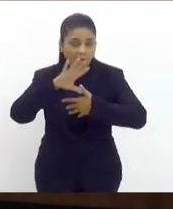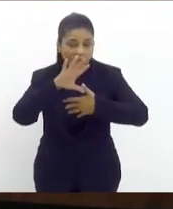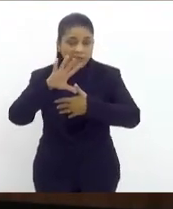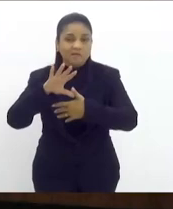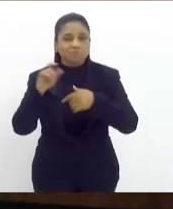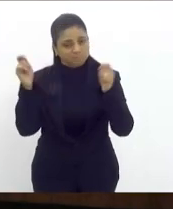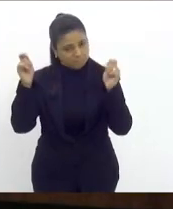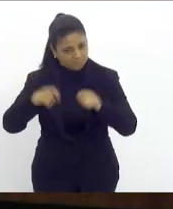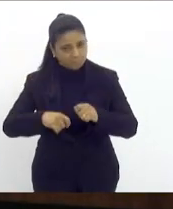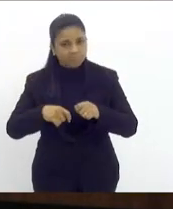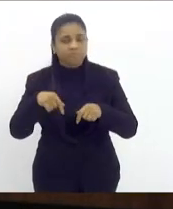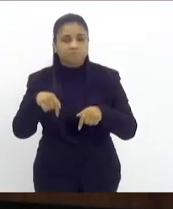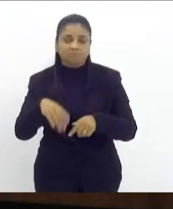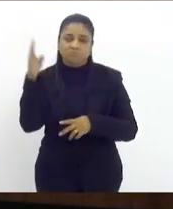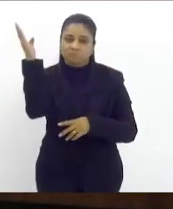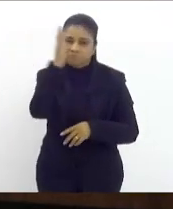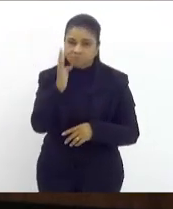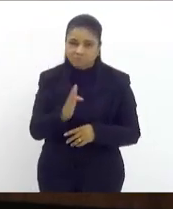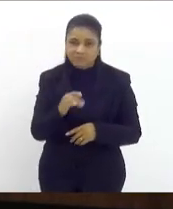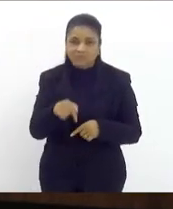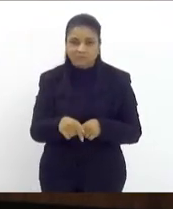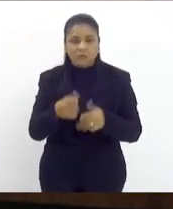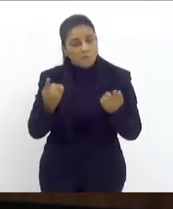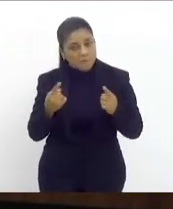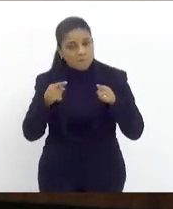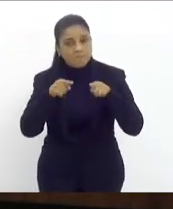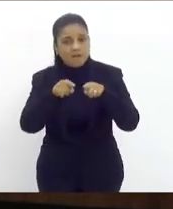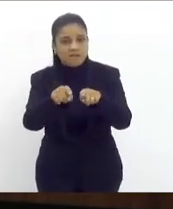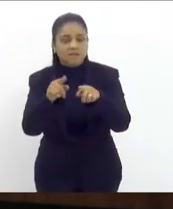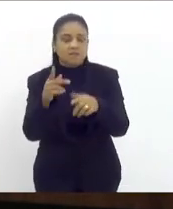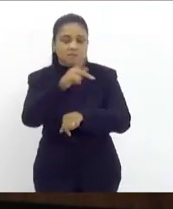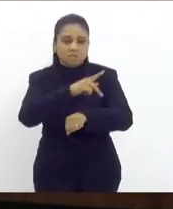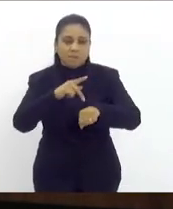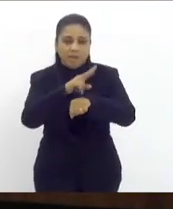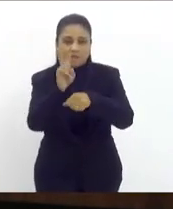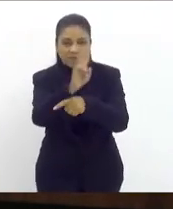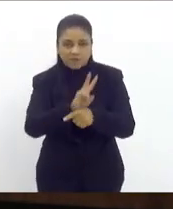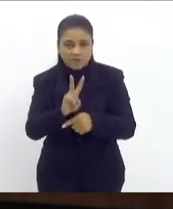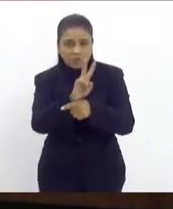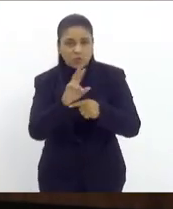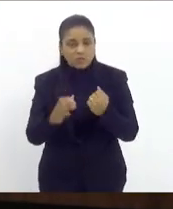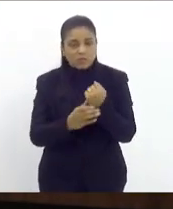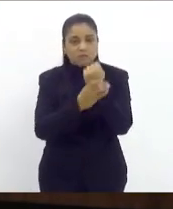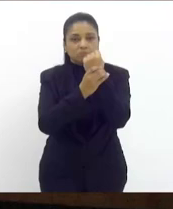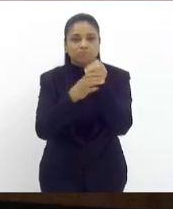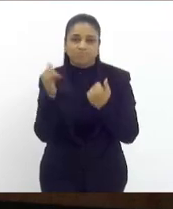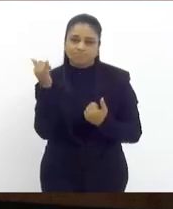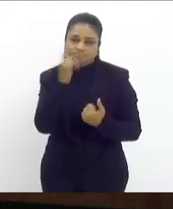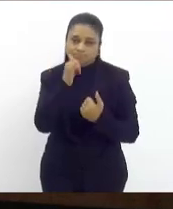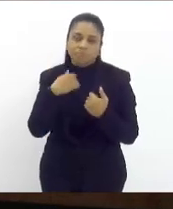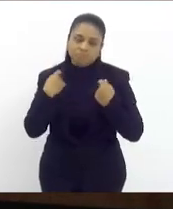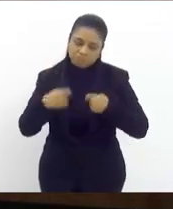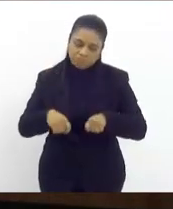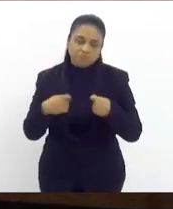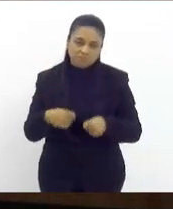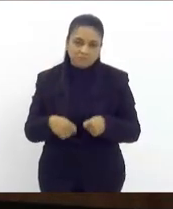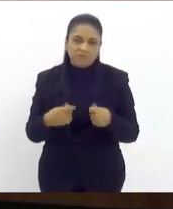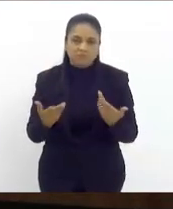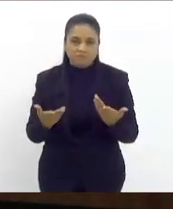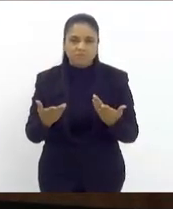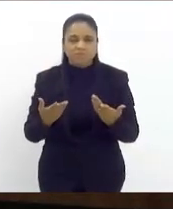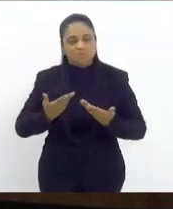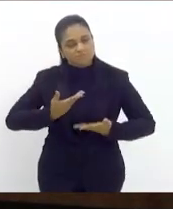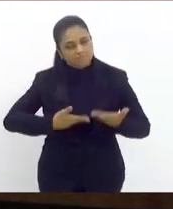capaz sim de produzir em nosso país inclusive através de parcerias com a Venezuela a segurança energética de que tanto precisamos e é isso que eu queria